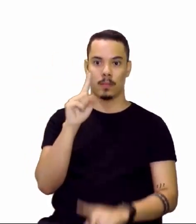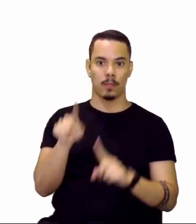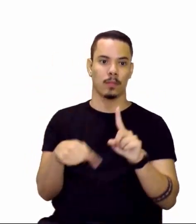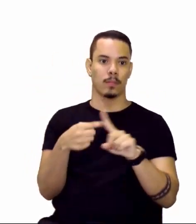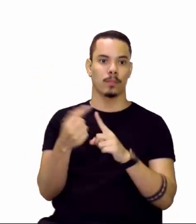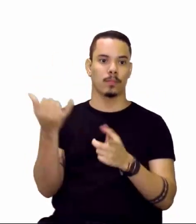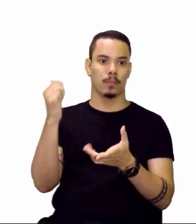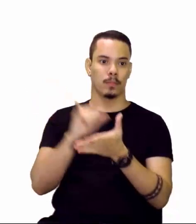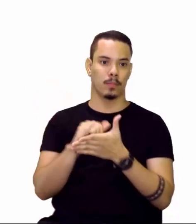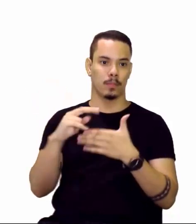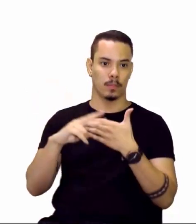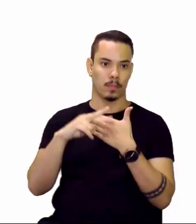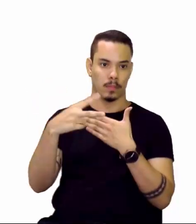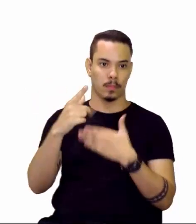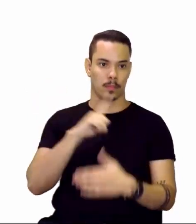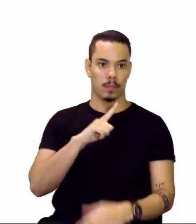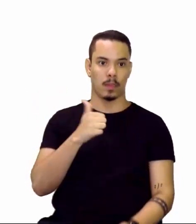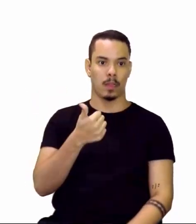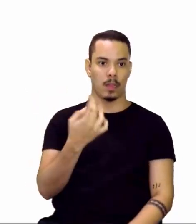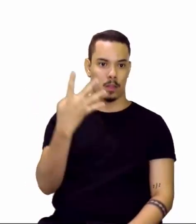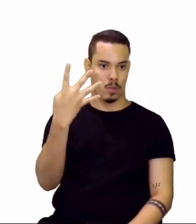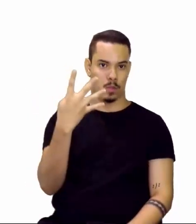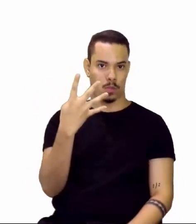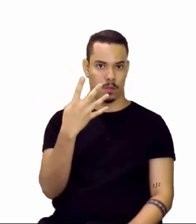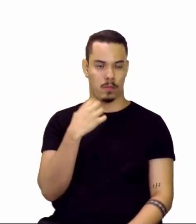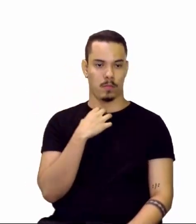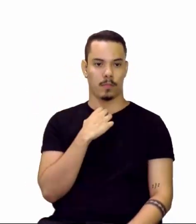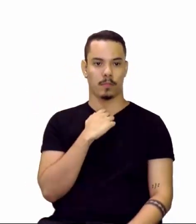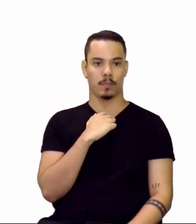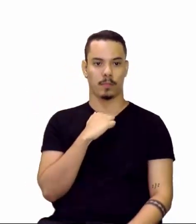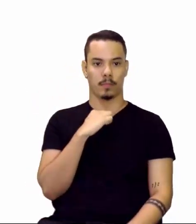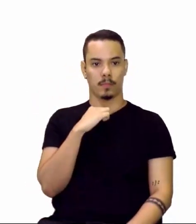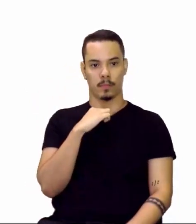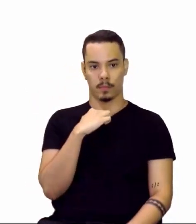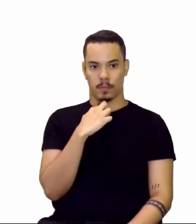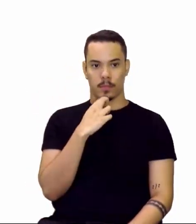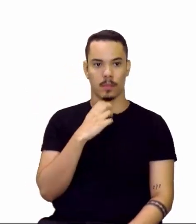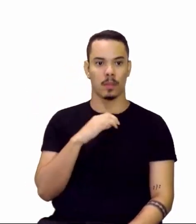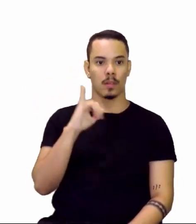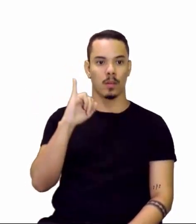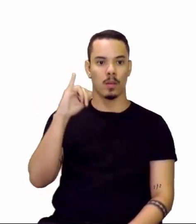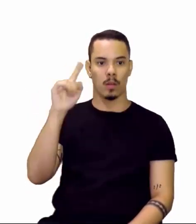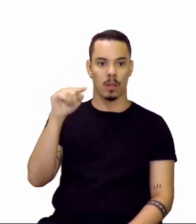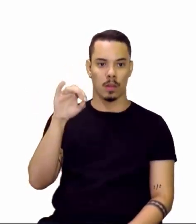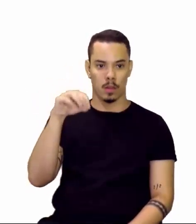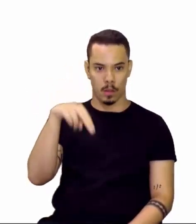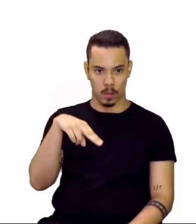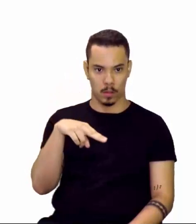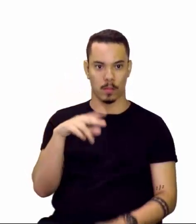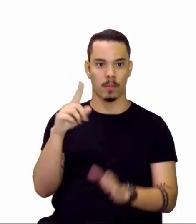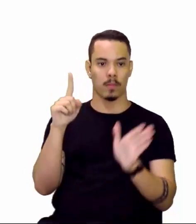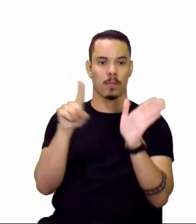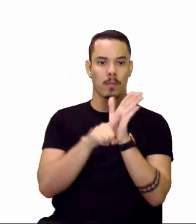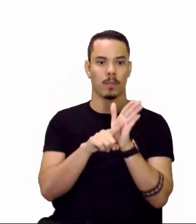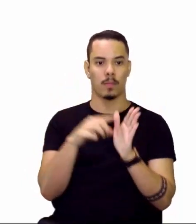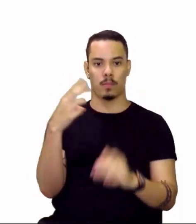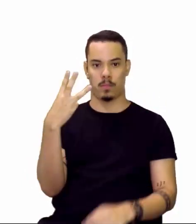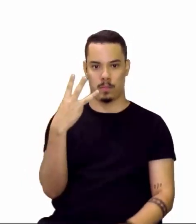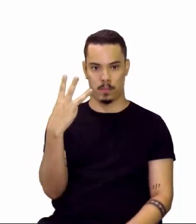consequentemente ficou com 14 elétrons. Olha aí, o íon de carga menos 3,